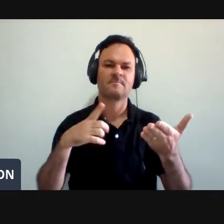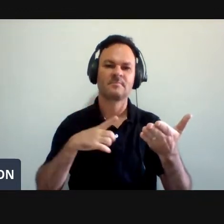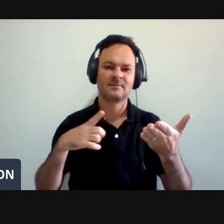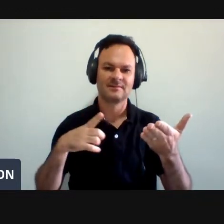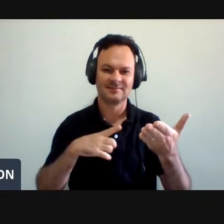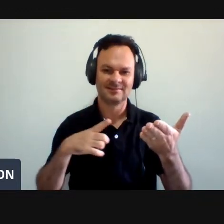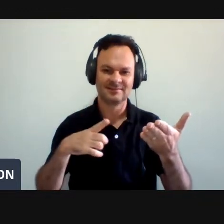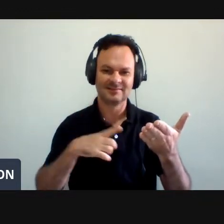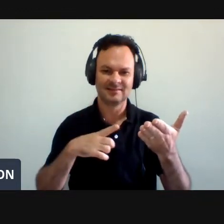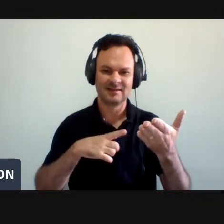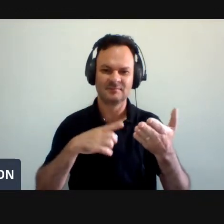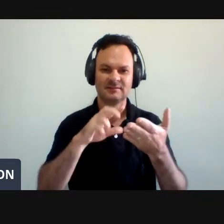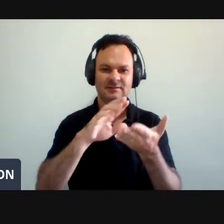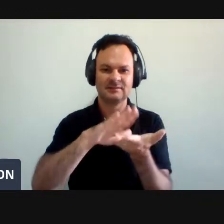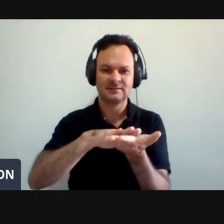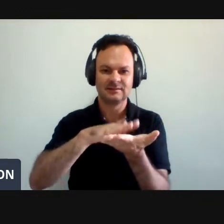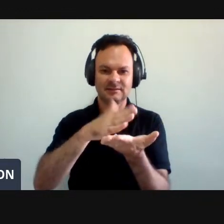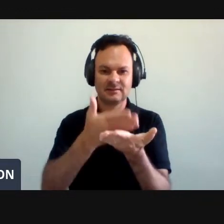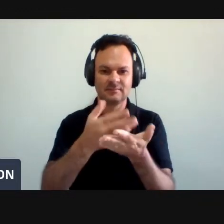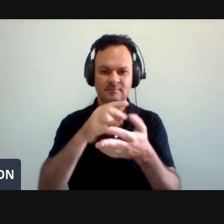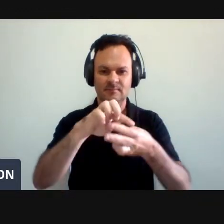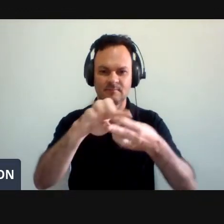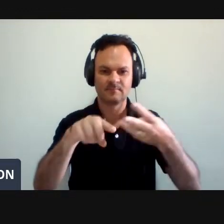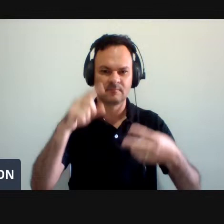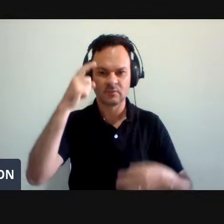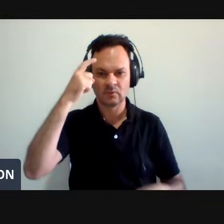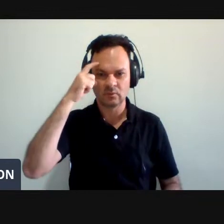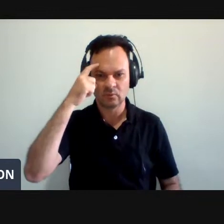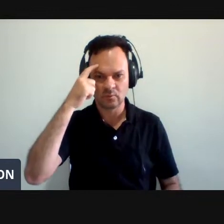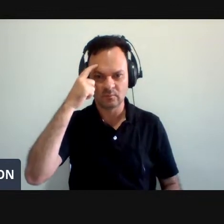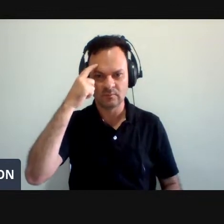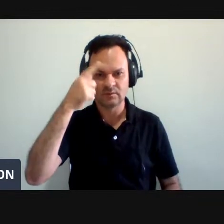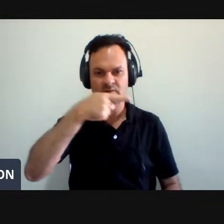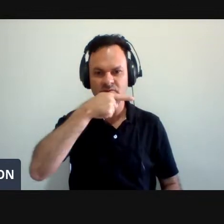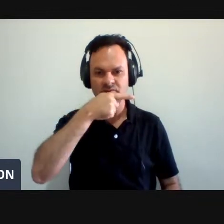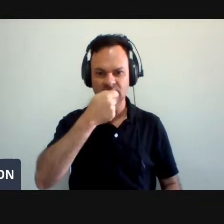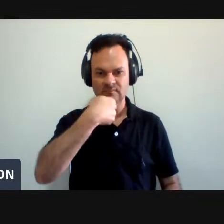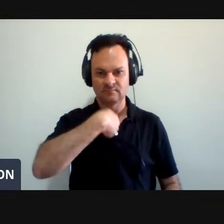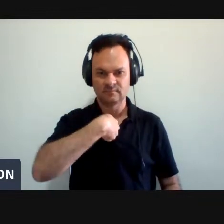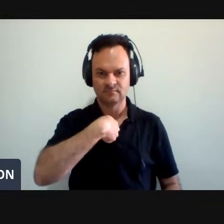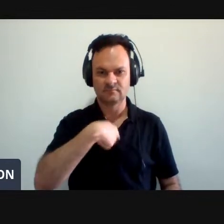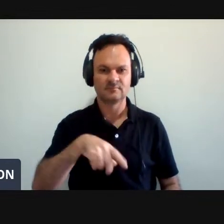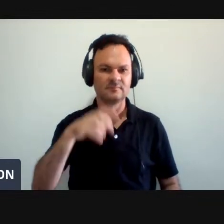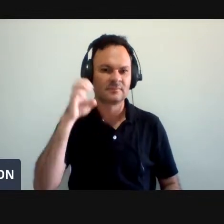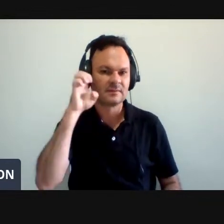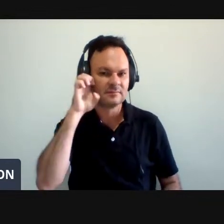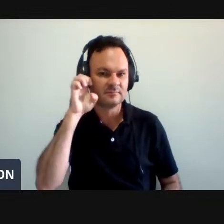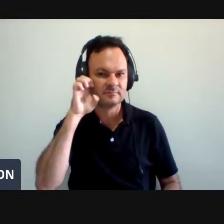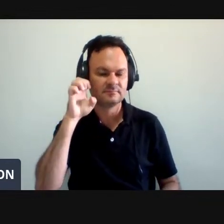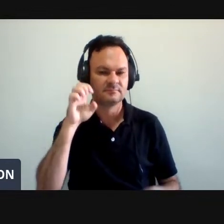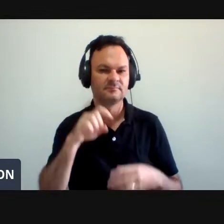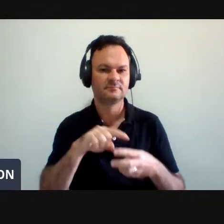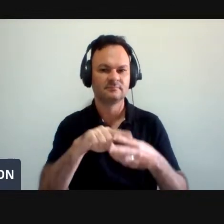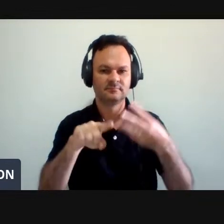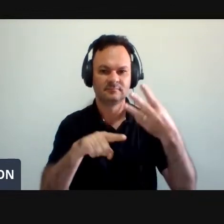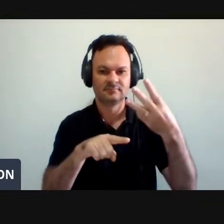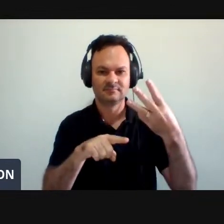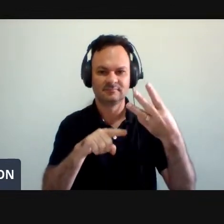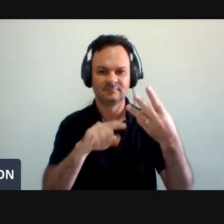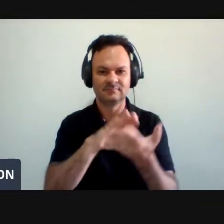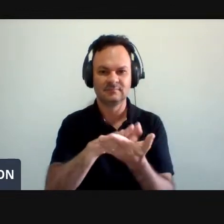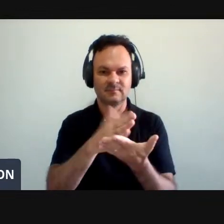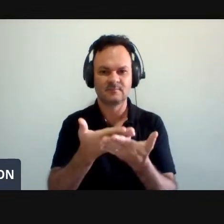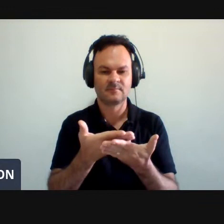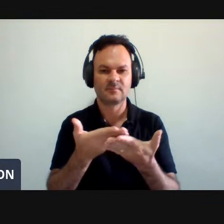a colaboração dos intérpretes Núbia, Elisandra e Jason. Nossa